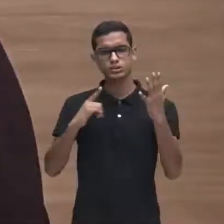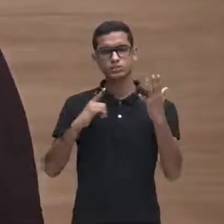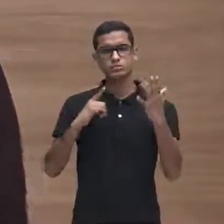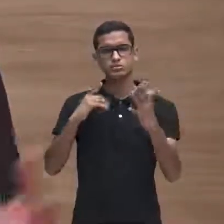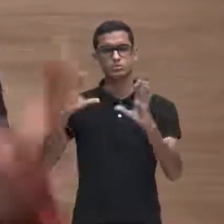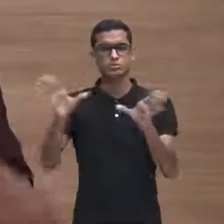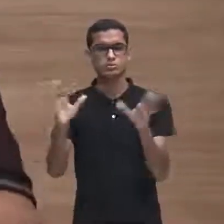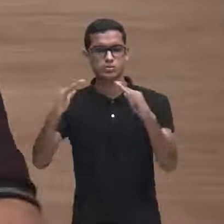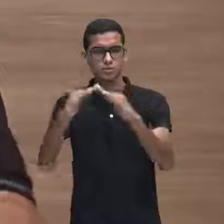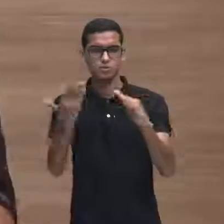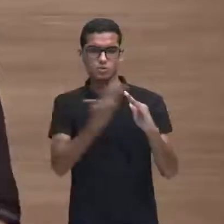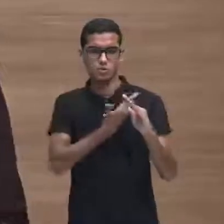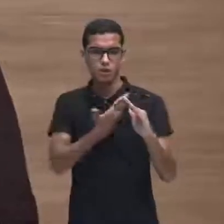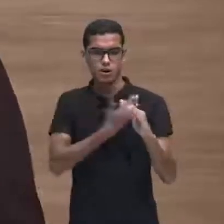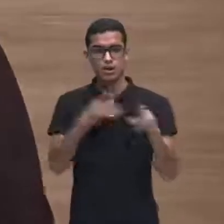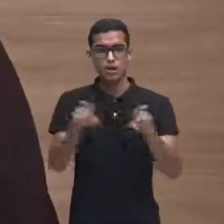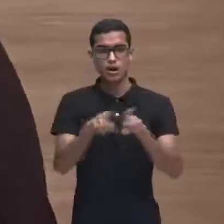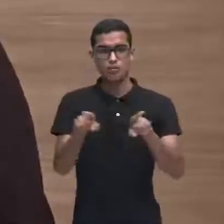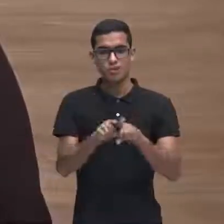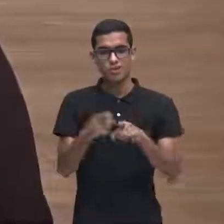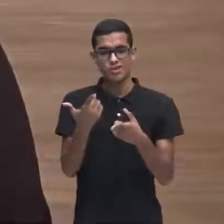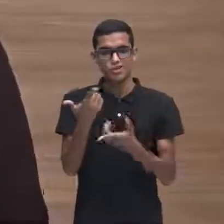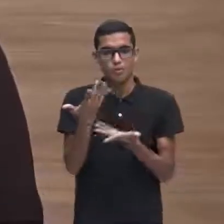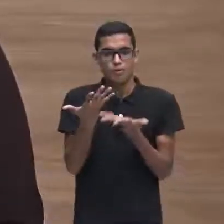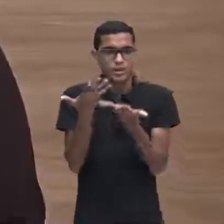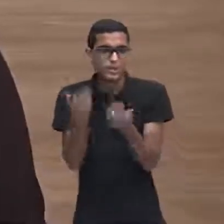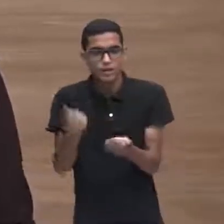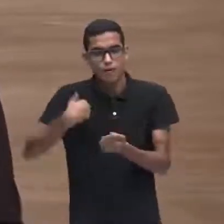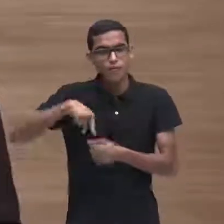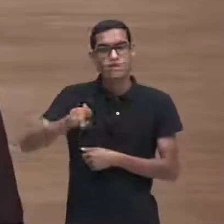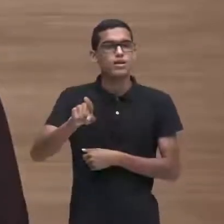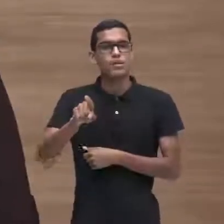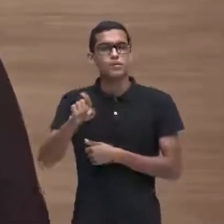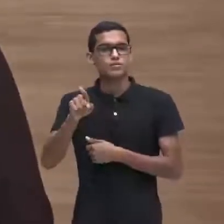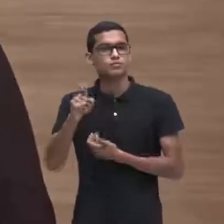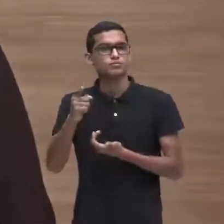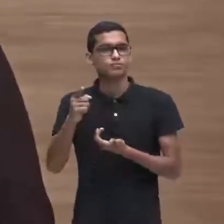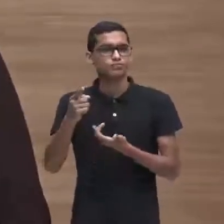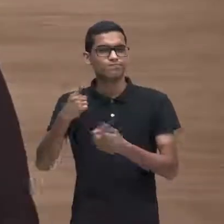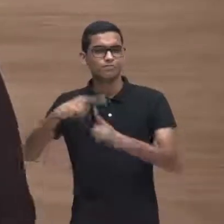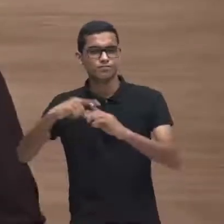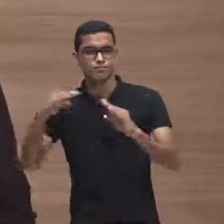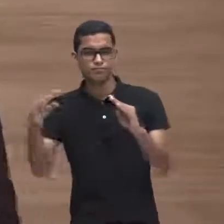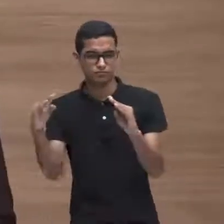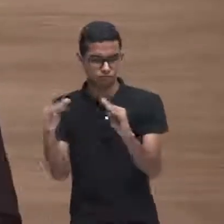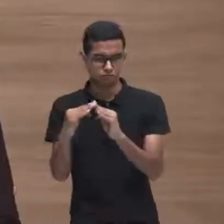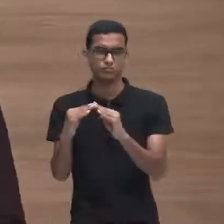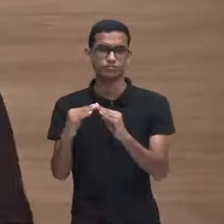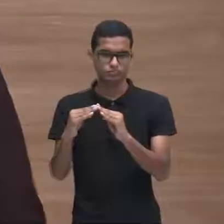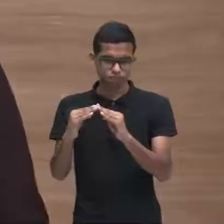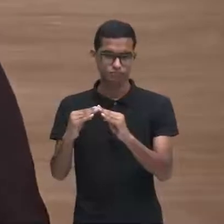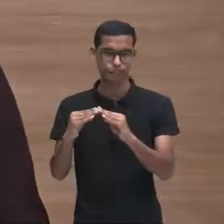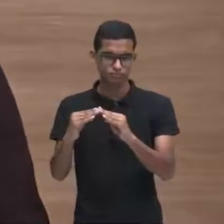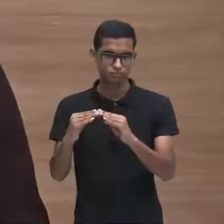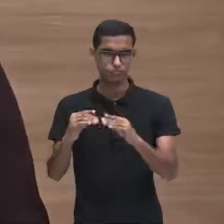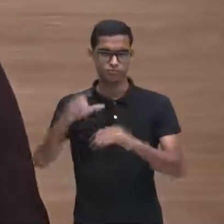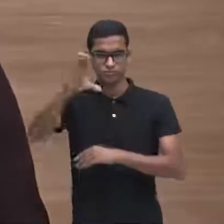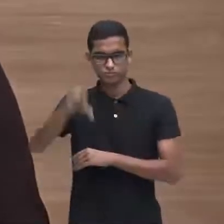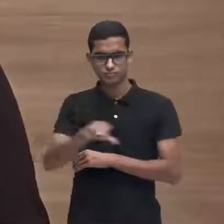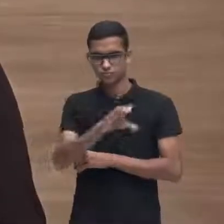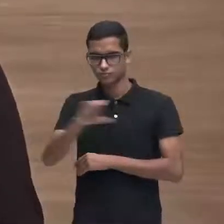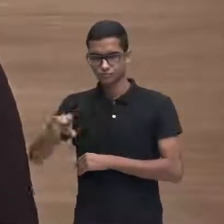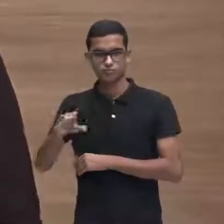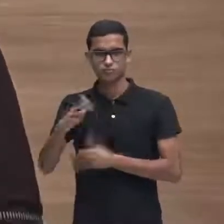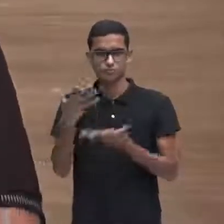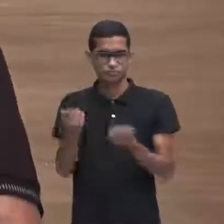colegas ele se recusava a ir para a igreja de Nossa Senhora Santana no caso não